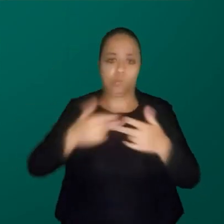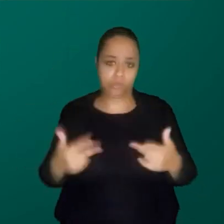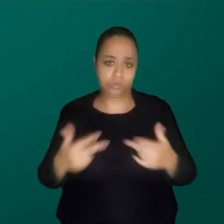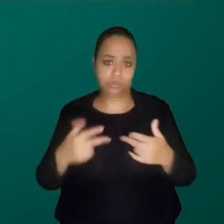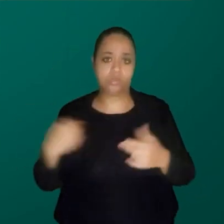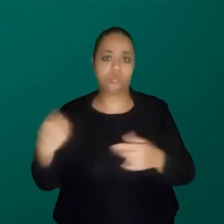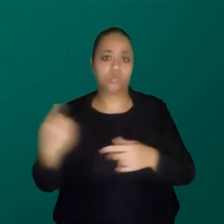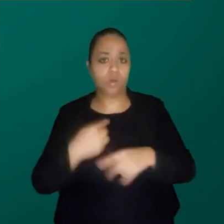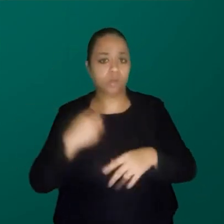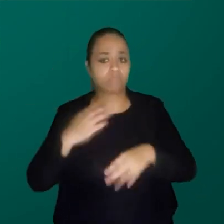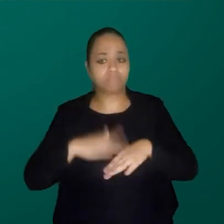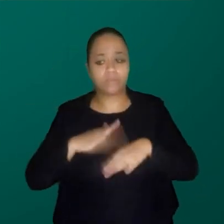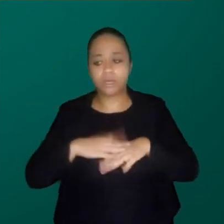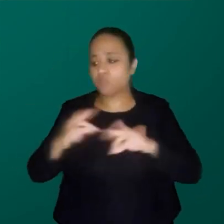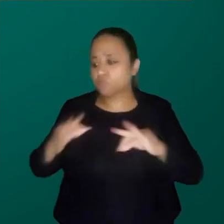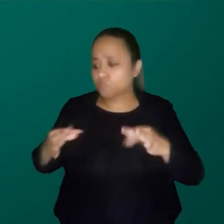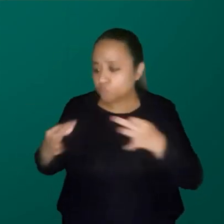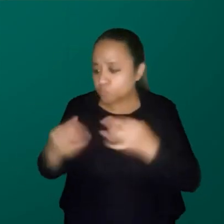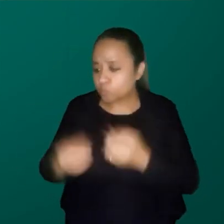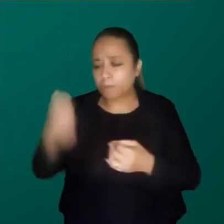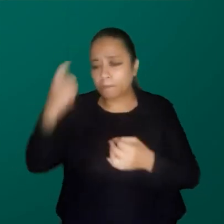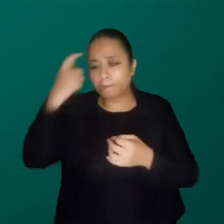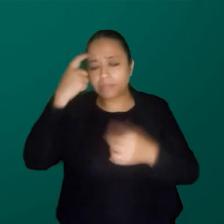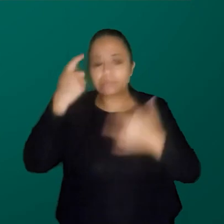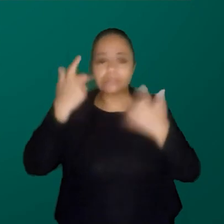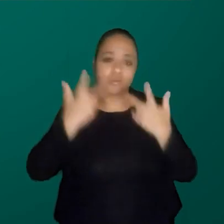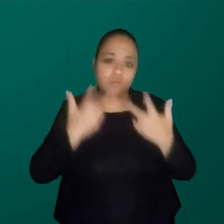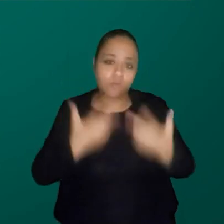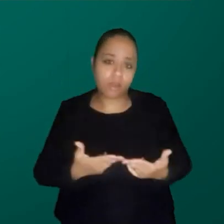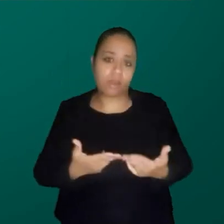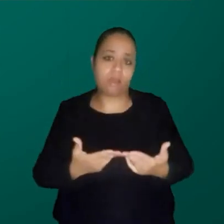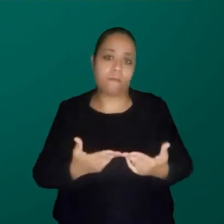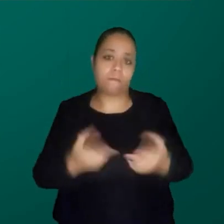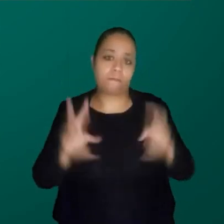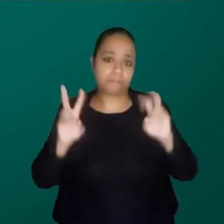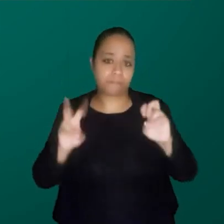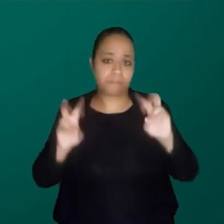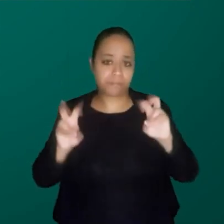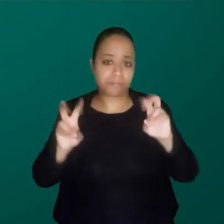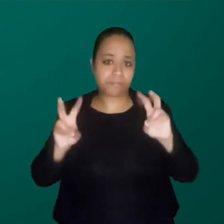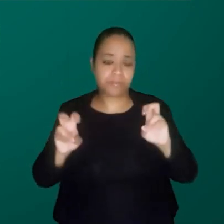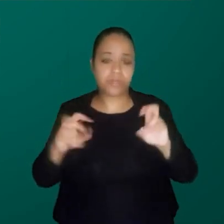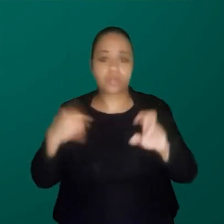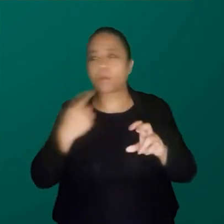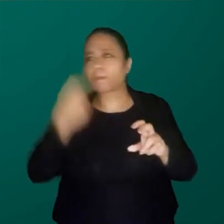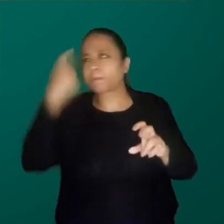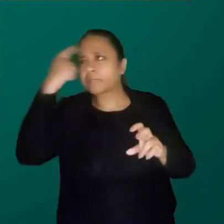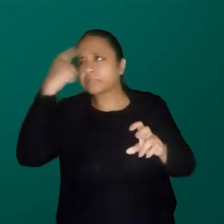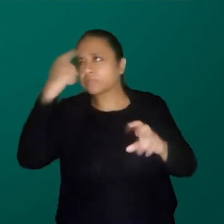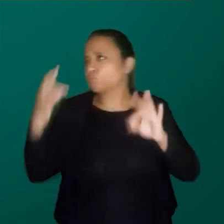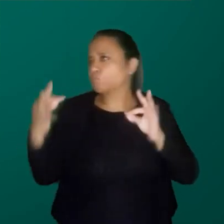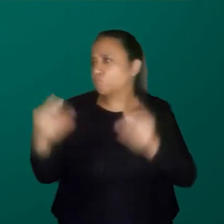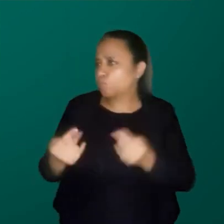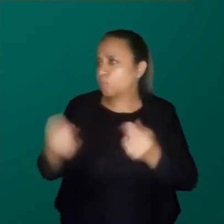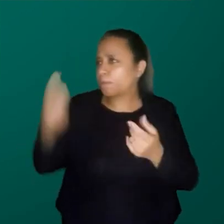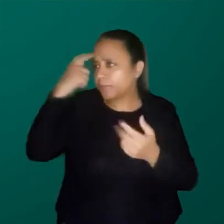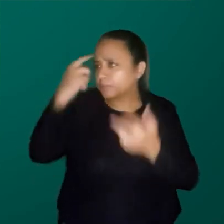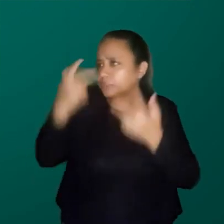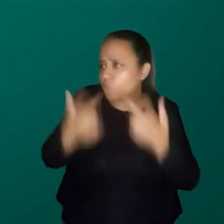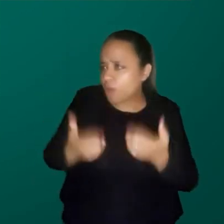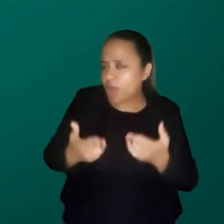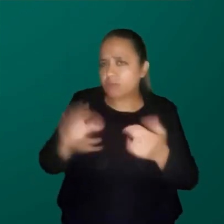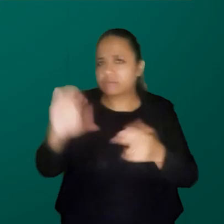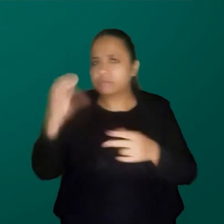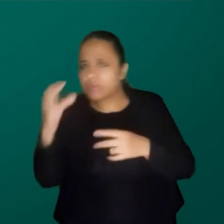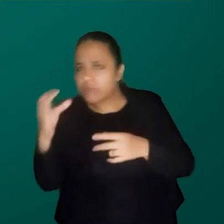assumindo que todo mundo aqui pensa a mesma coisa sobre isso. A gente pensa... Todo mundo aqui pensa a mesma coisa sobre o que é